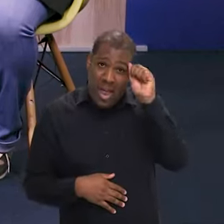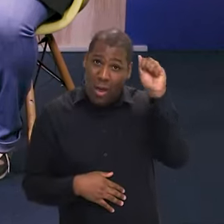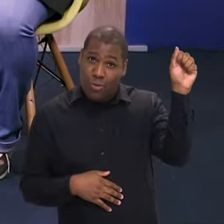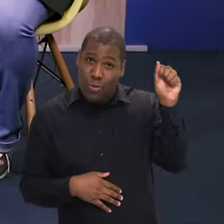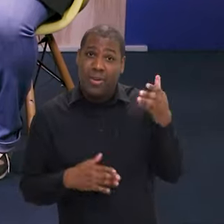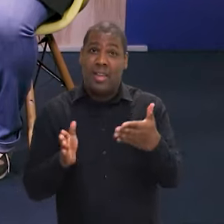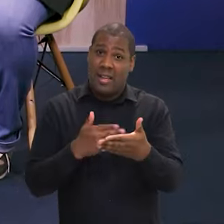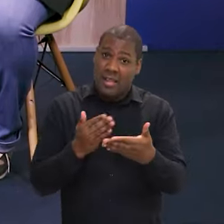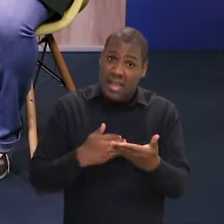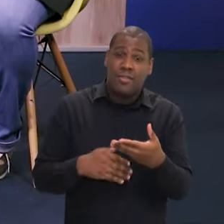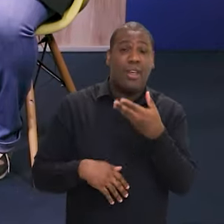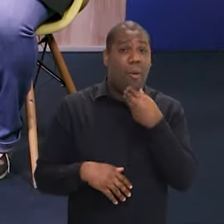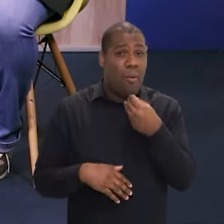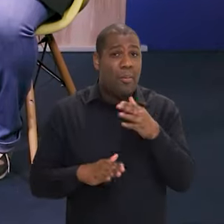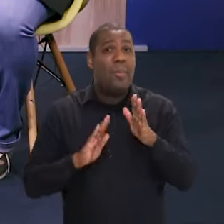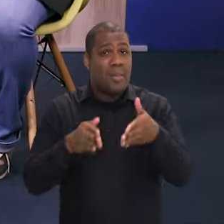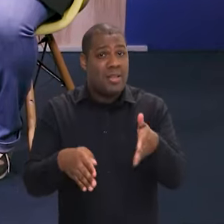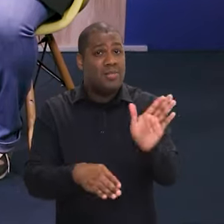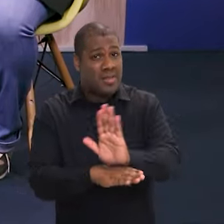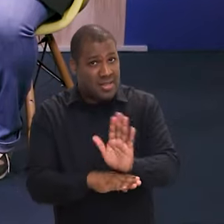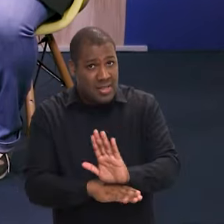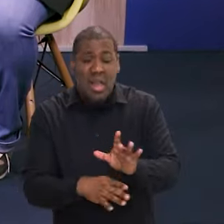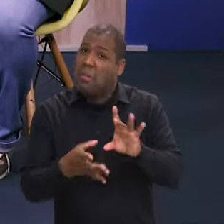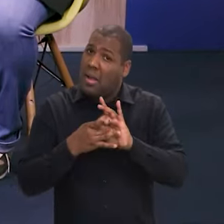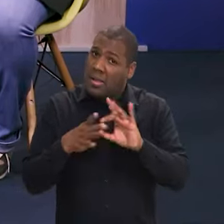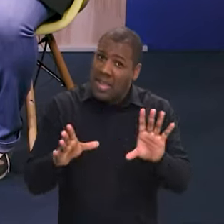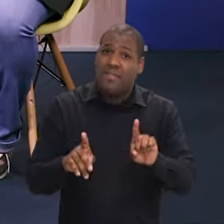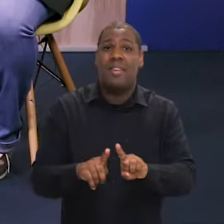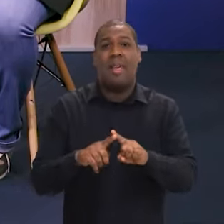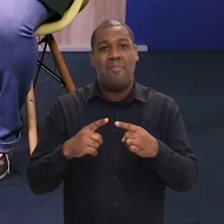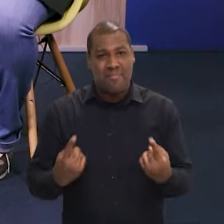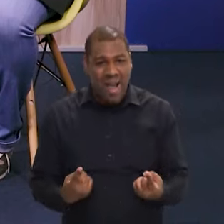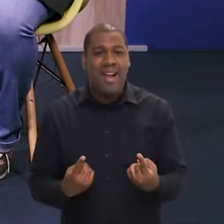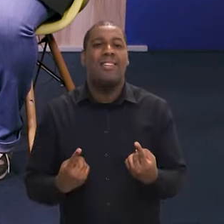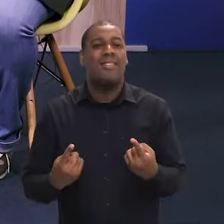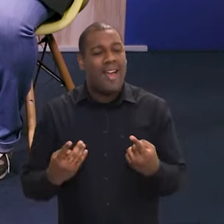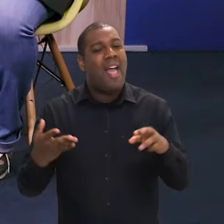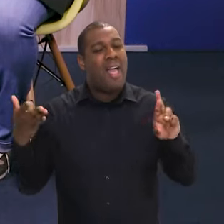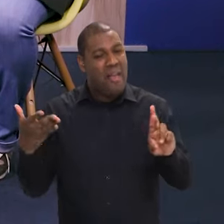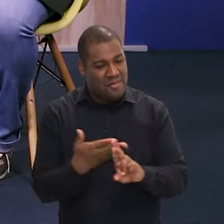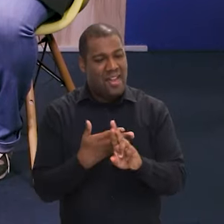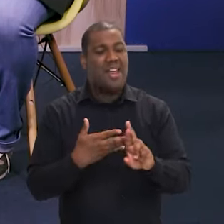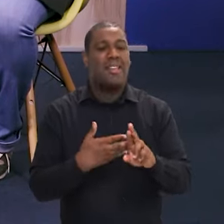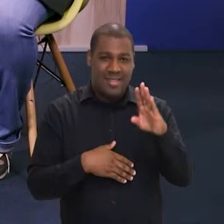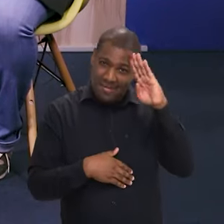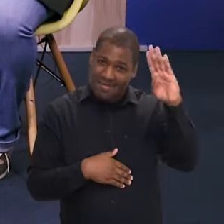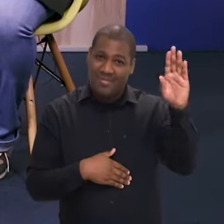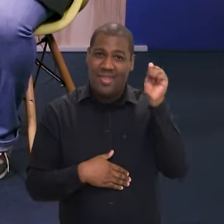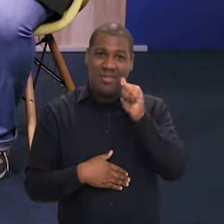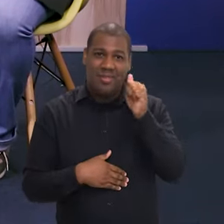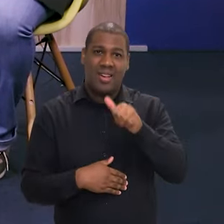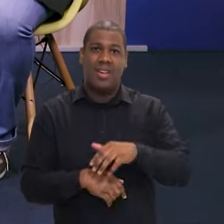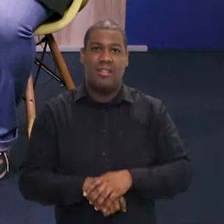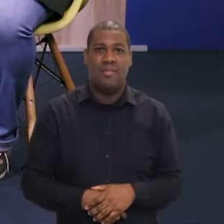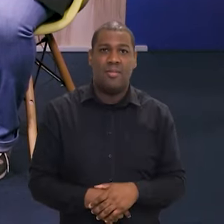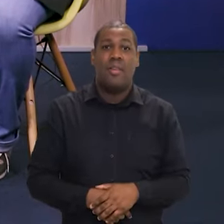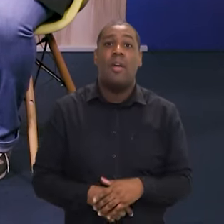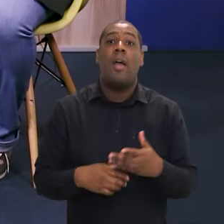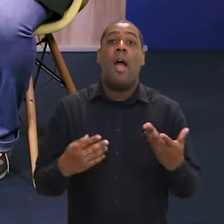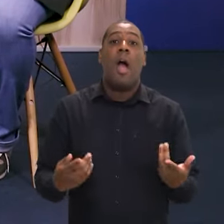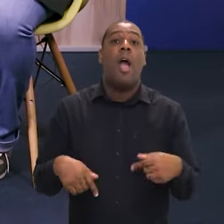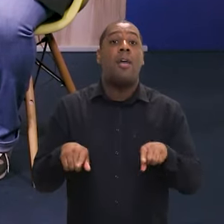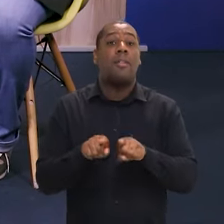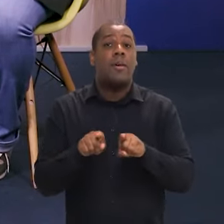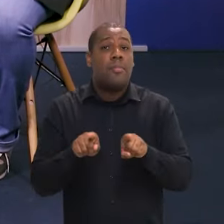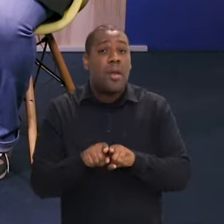mas a gente precisa trazer mais oportunidade de fortalecer a presença feminina na cultura. Alto me chamou a atenção também, uma outra preocupação são